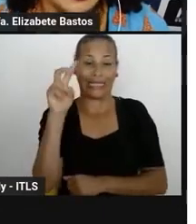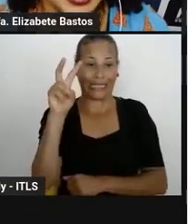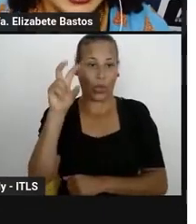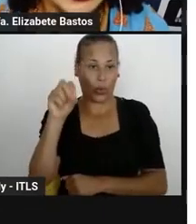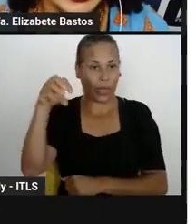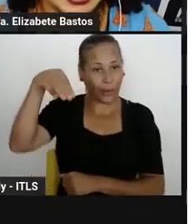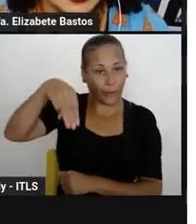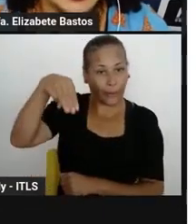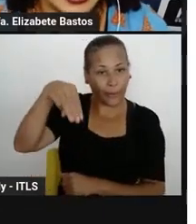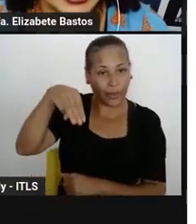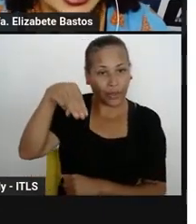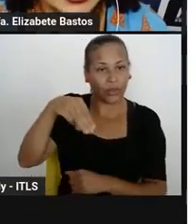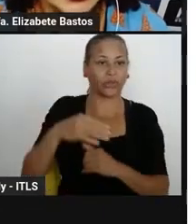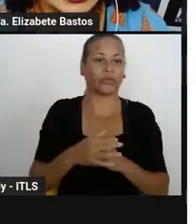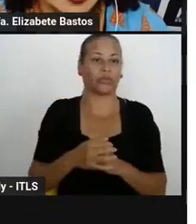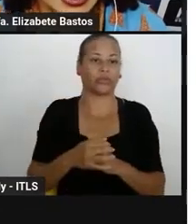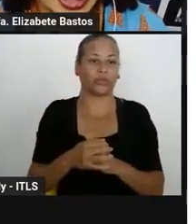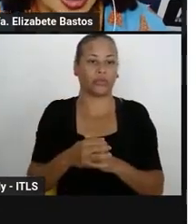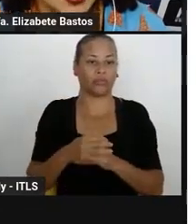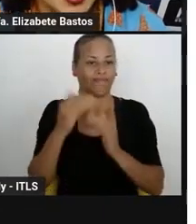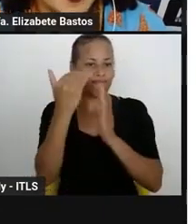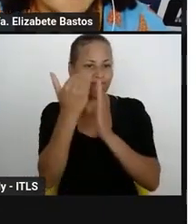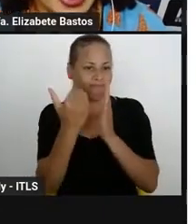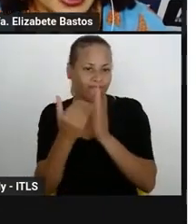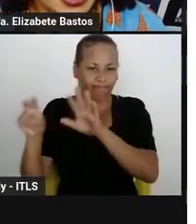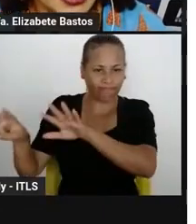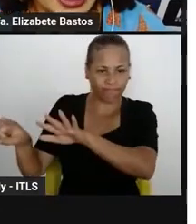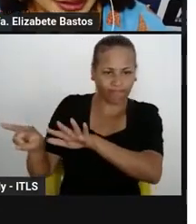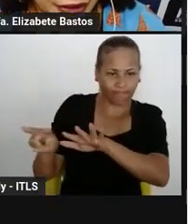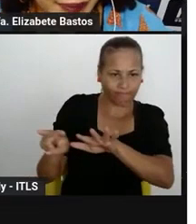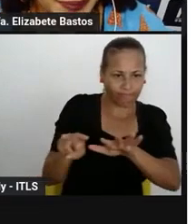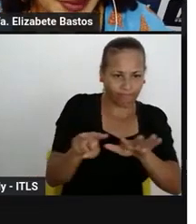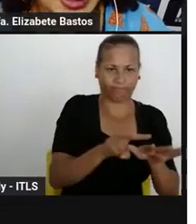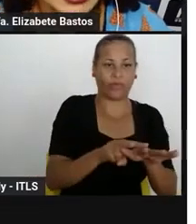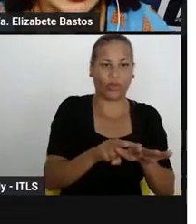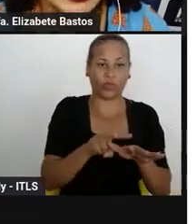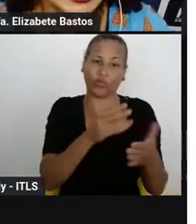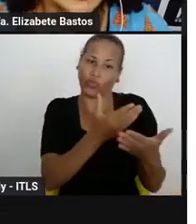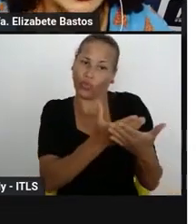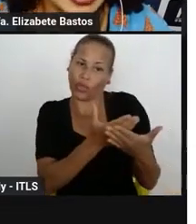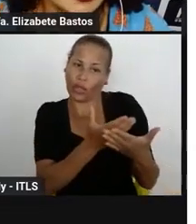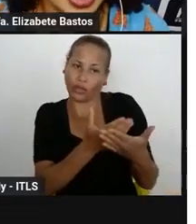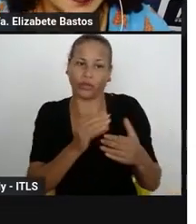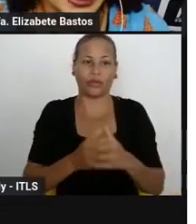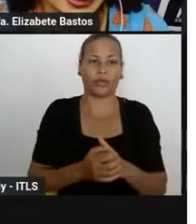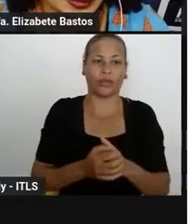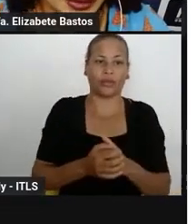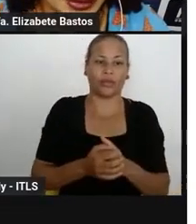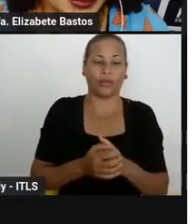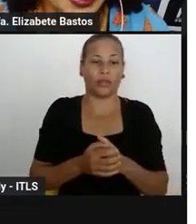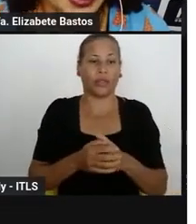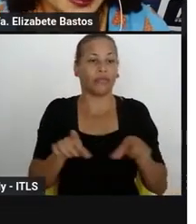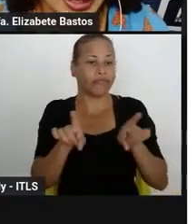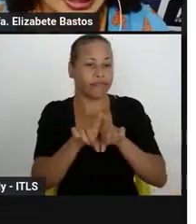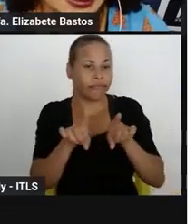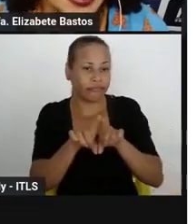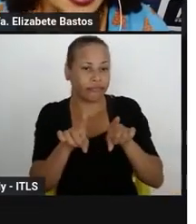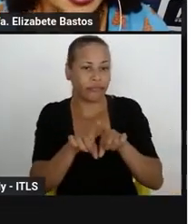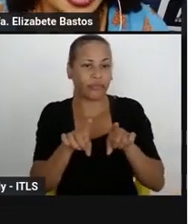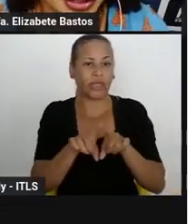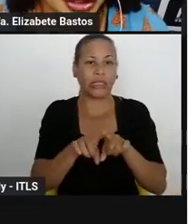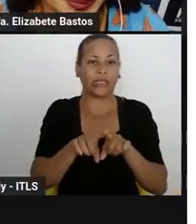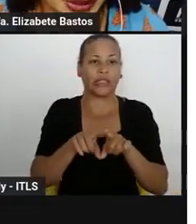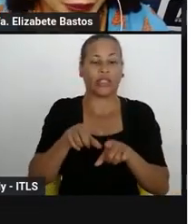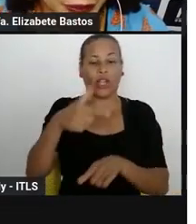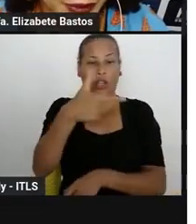refere-se à carga horária semanal para o estudante. E o intervalo pedagógico com, no máximo,